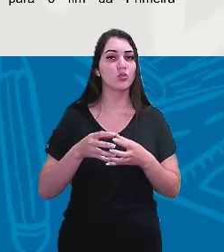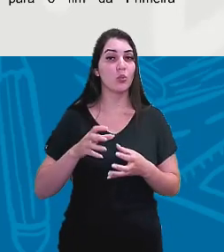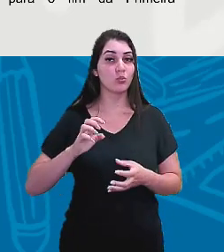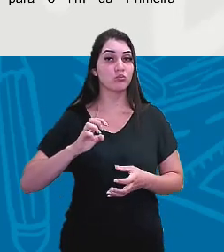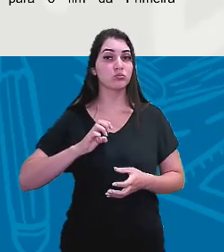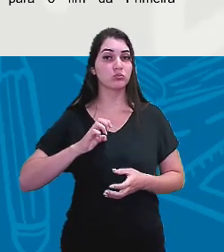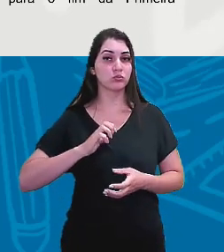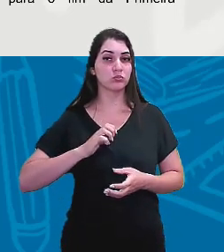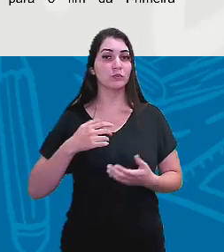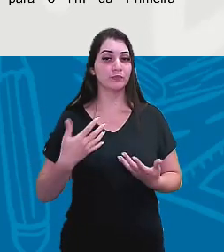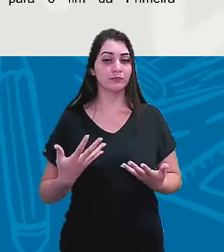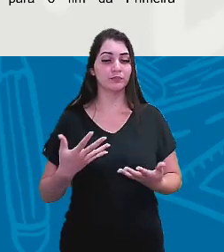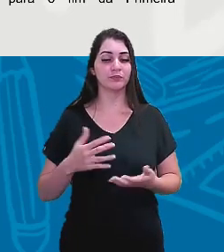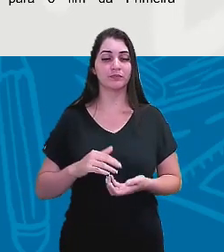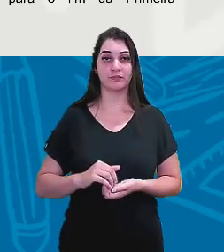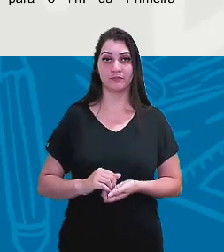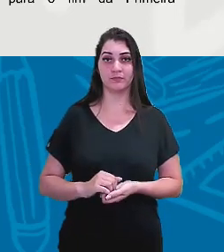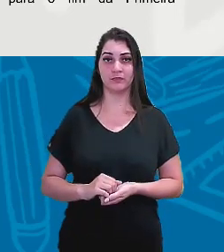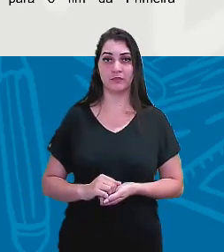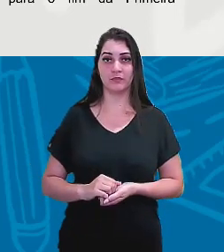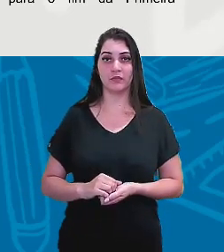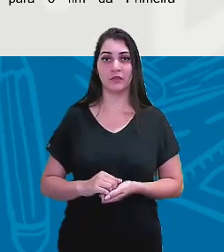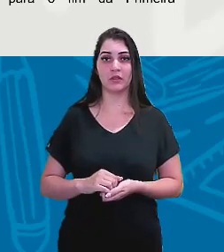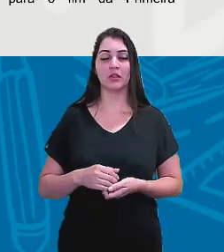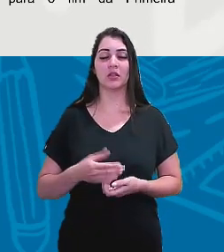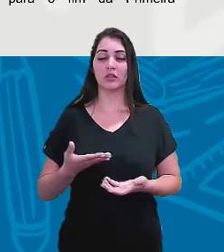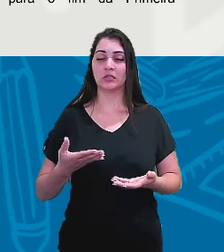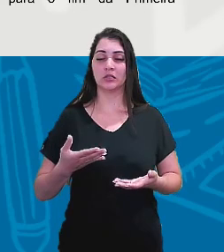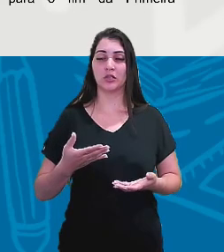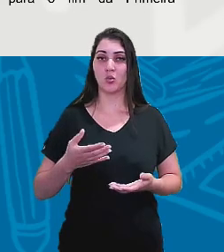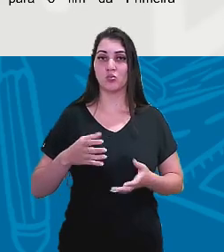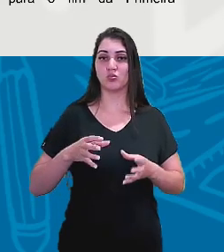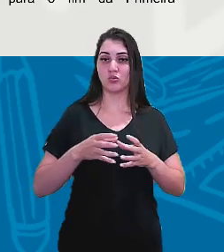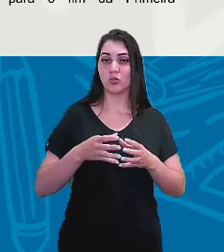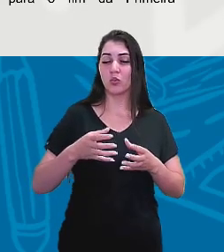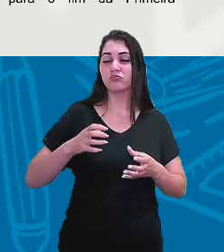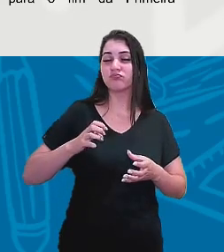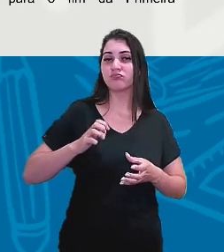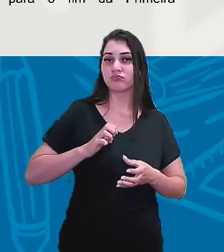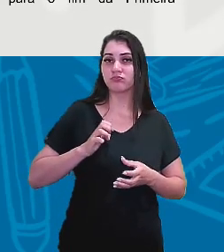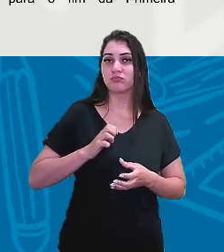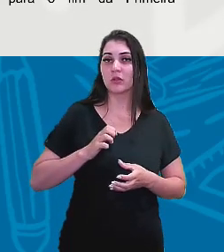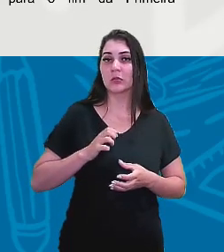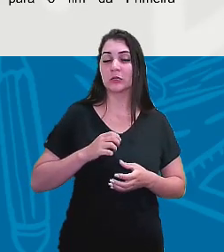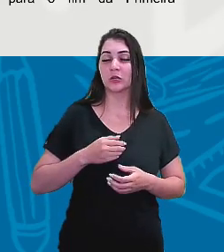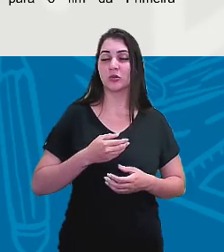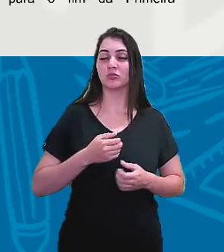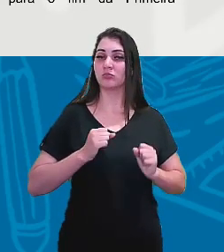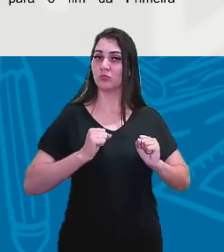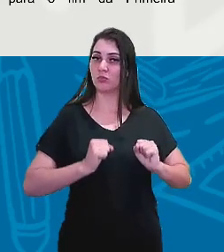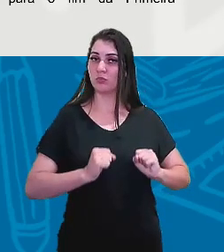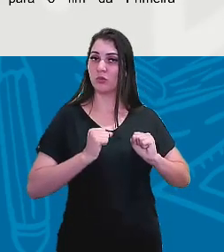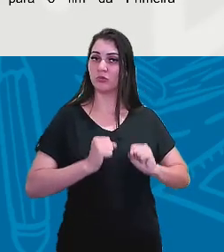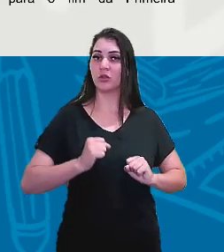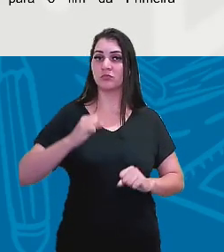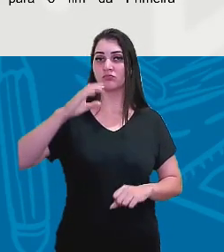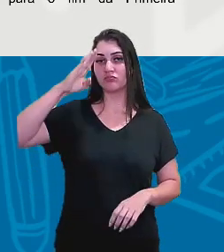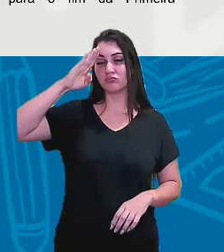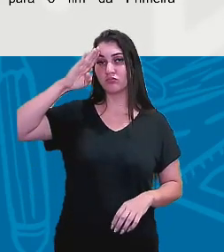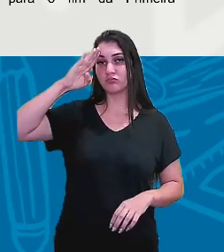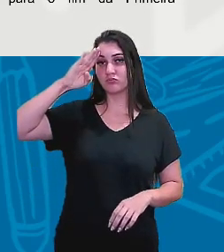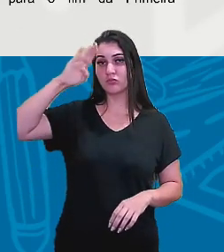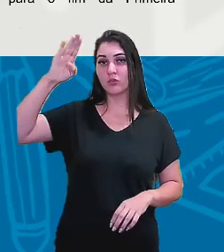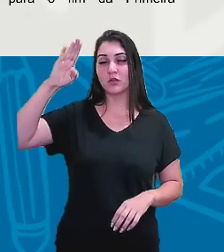estão na alternância do poder, tanto o exército, quanto